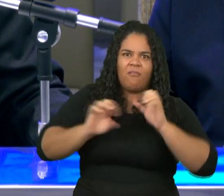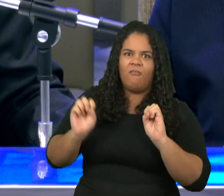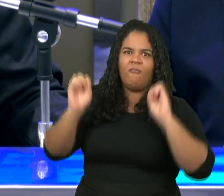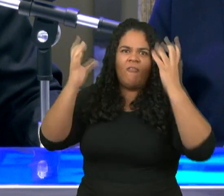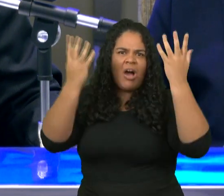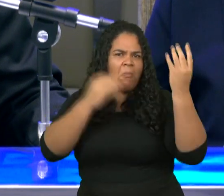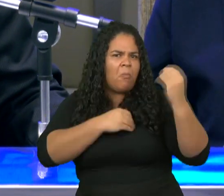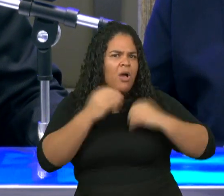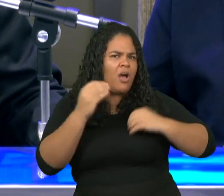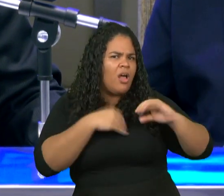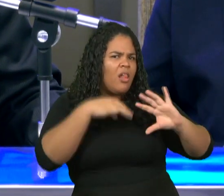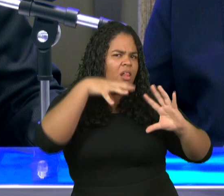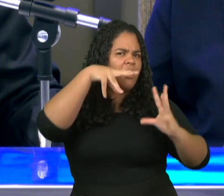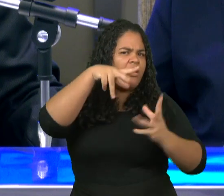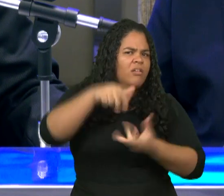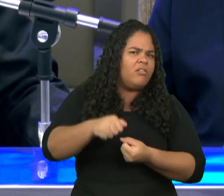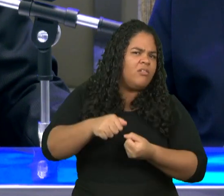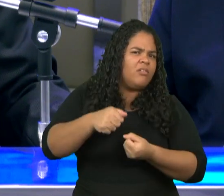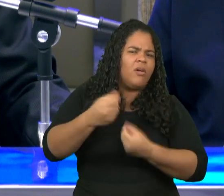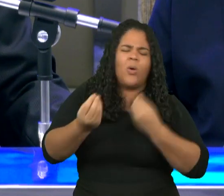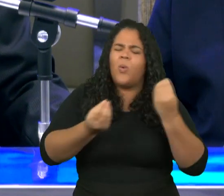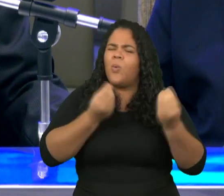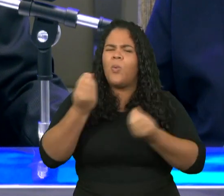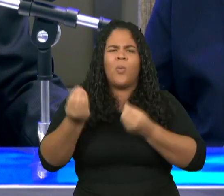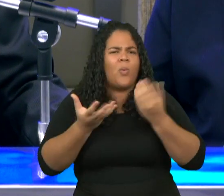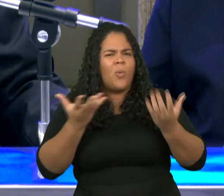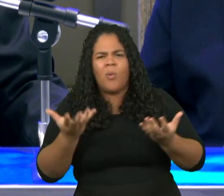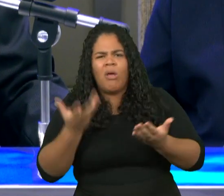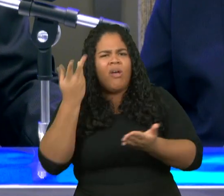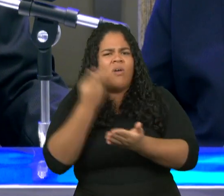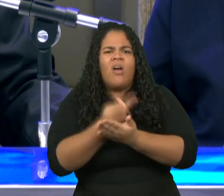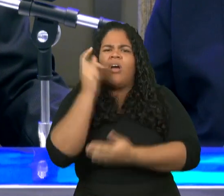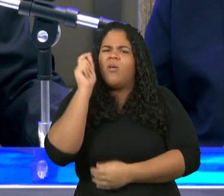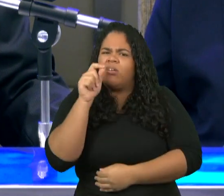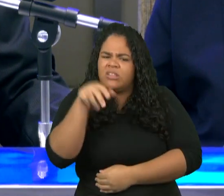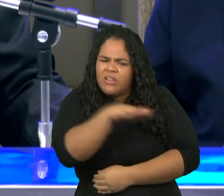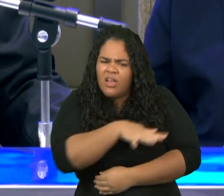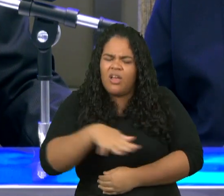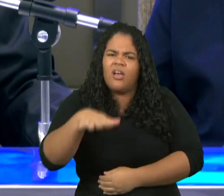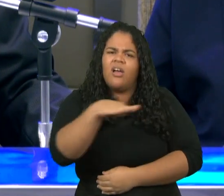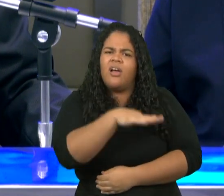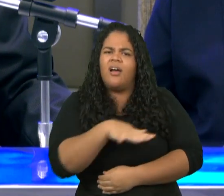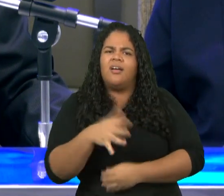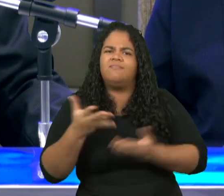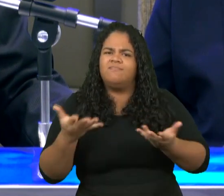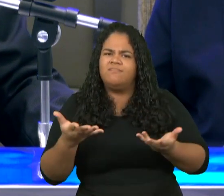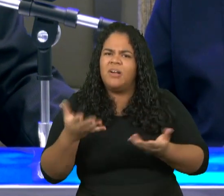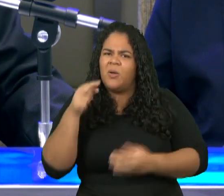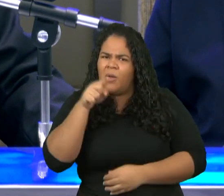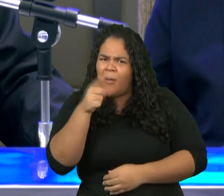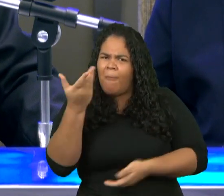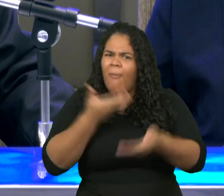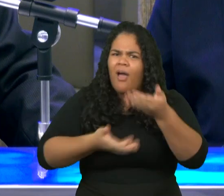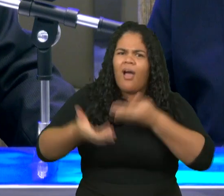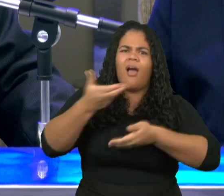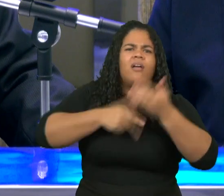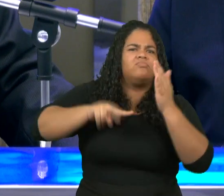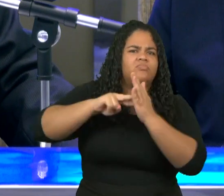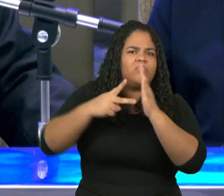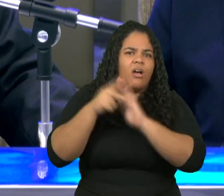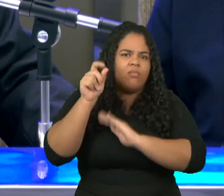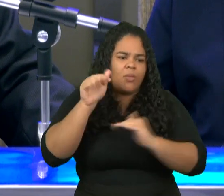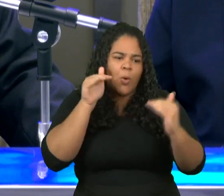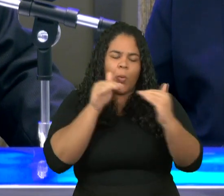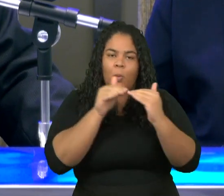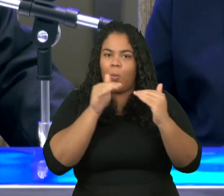porque só é o que sai só é o que sai e se você participa você está comungando com os